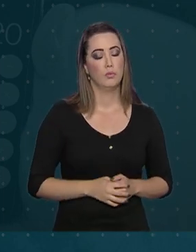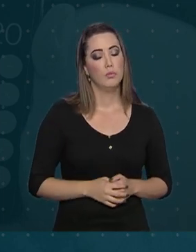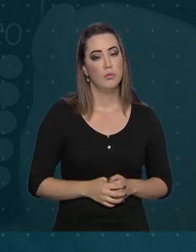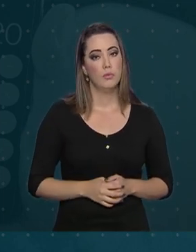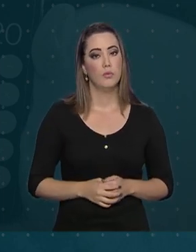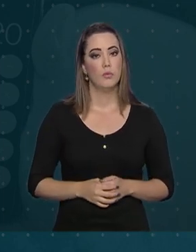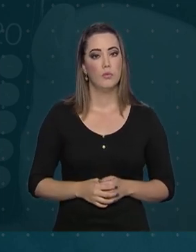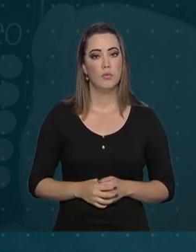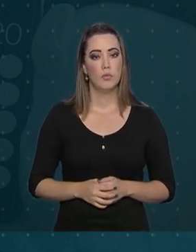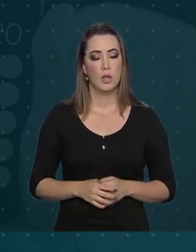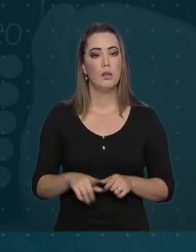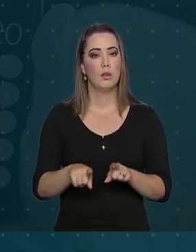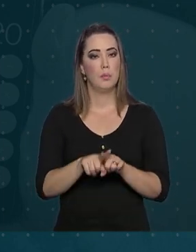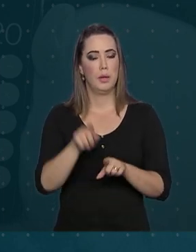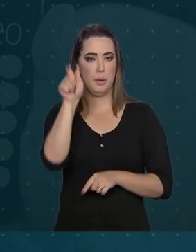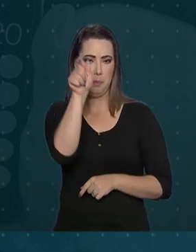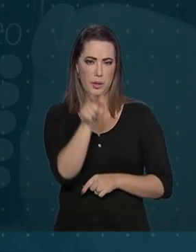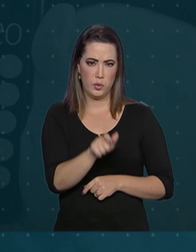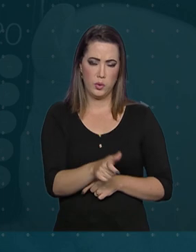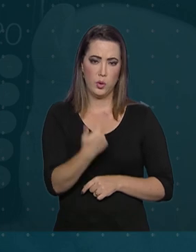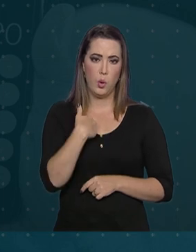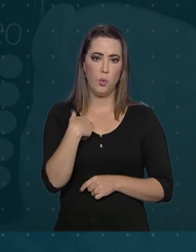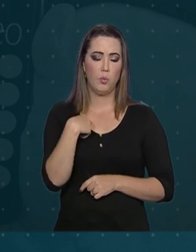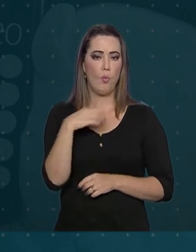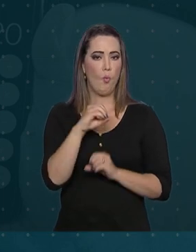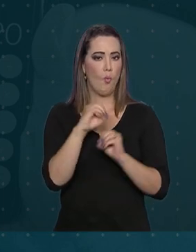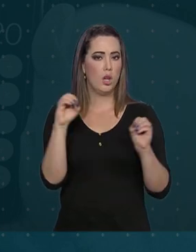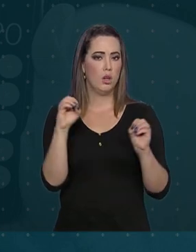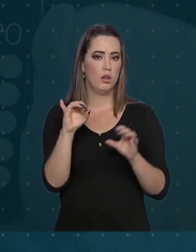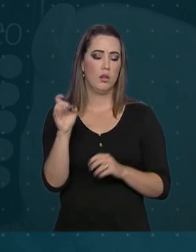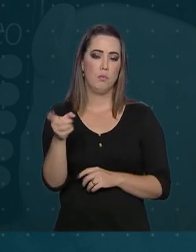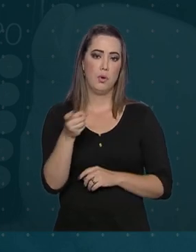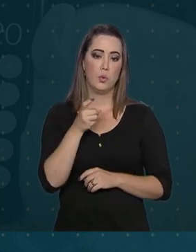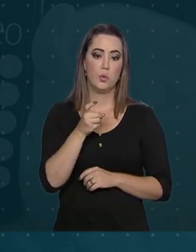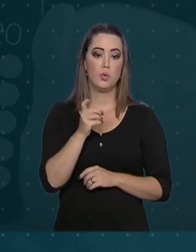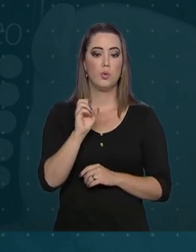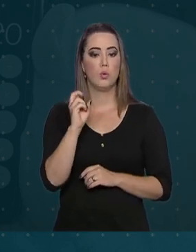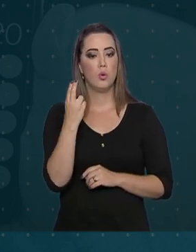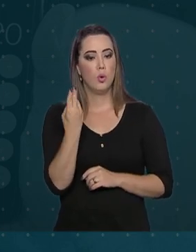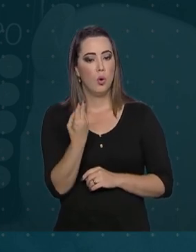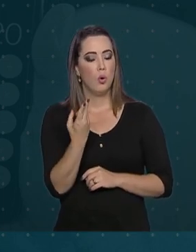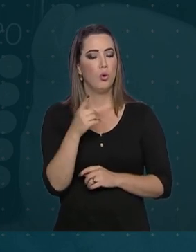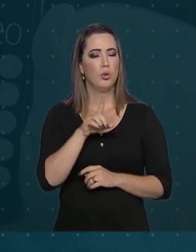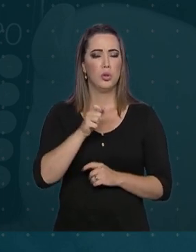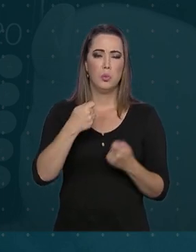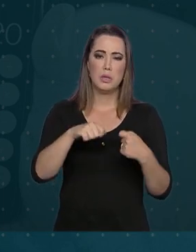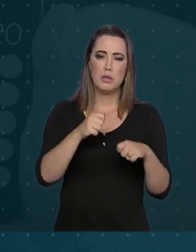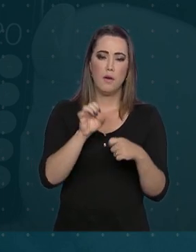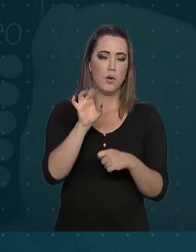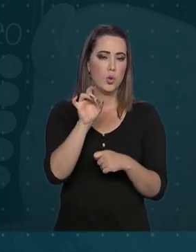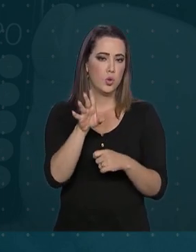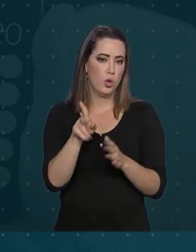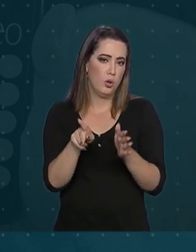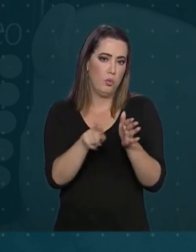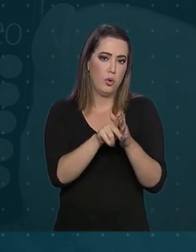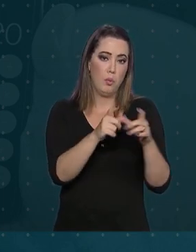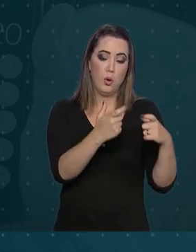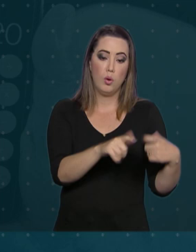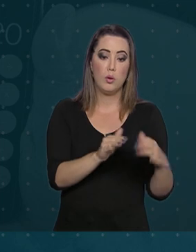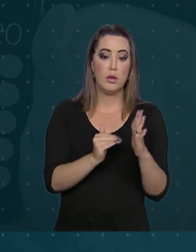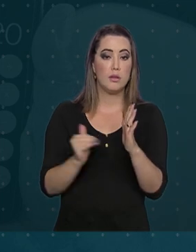Quem teve rendimentos isentos, não tributáveis ou tributados exclusivamente na fonte,